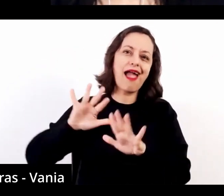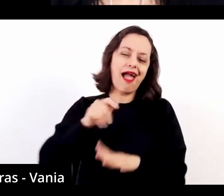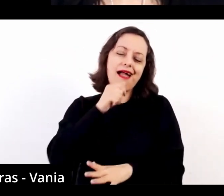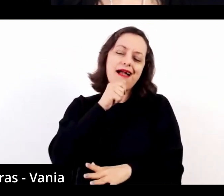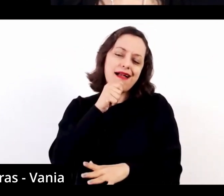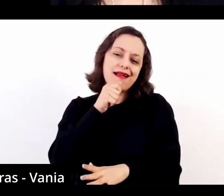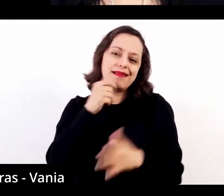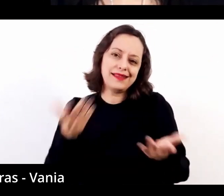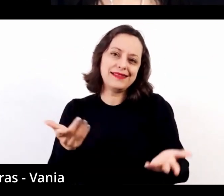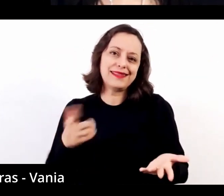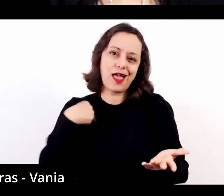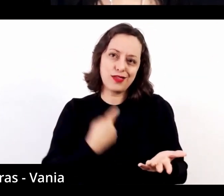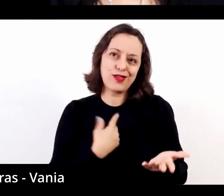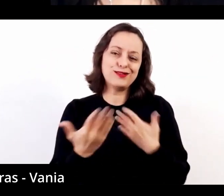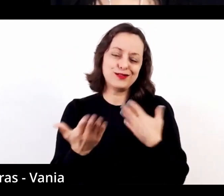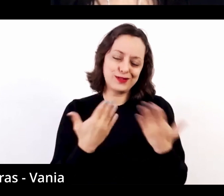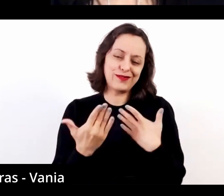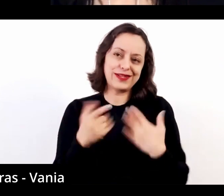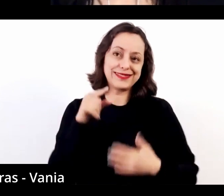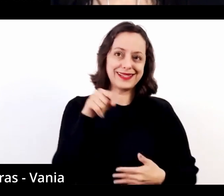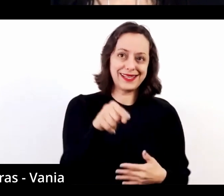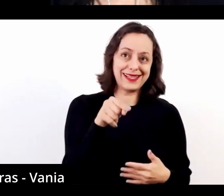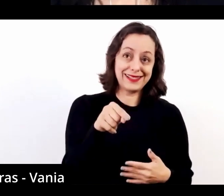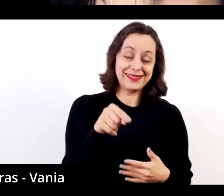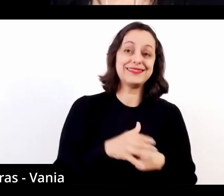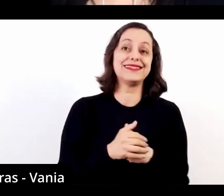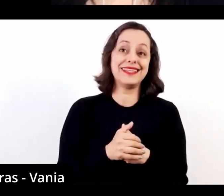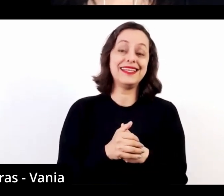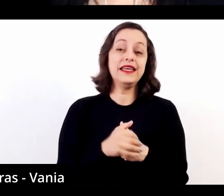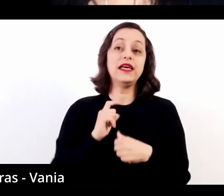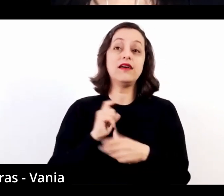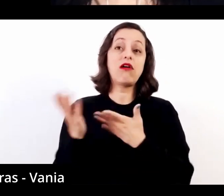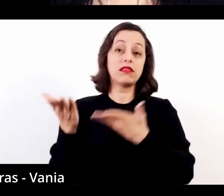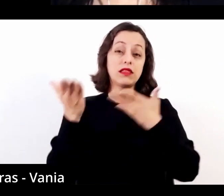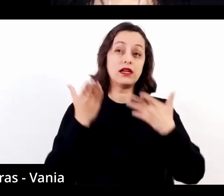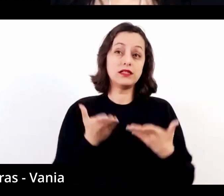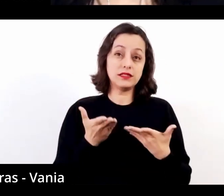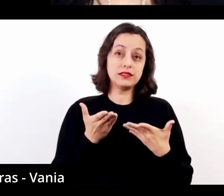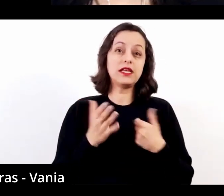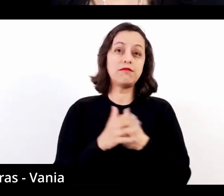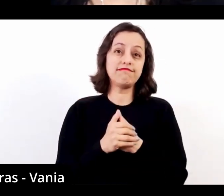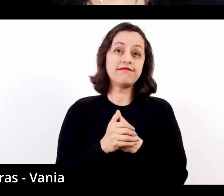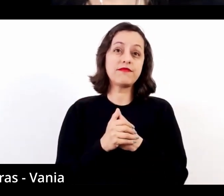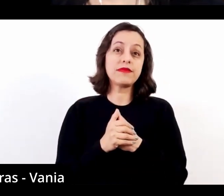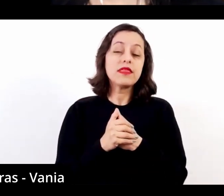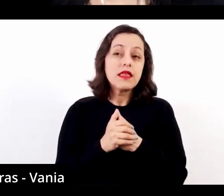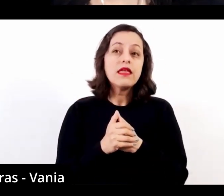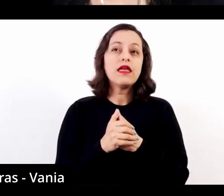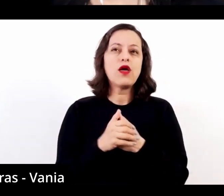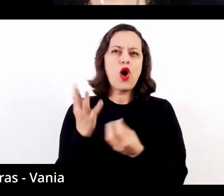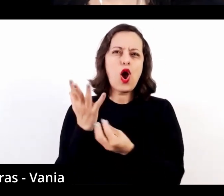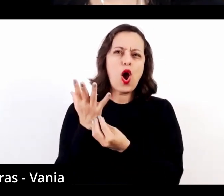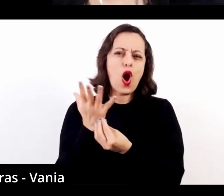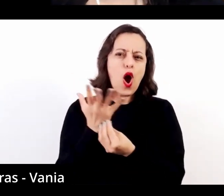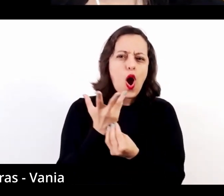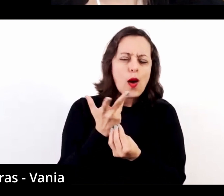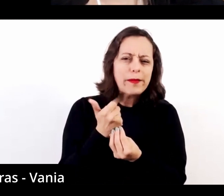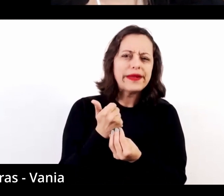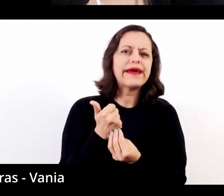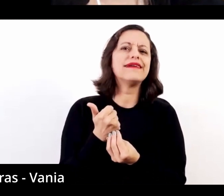aqui na nossa conversa, e vou trazer uma das obras que também o Curátulo